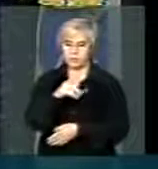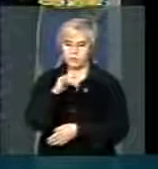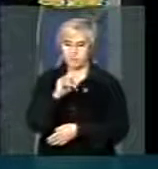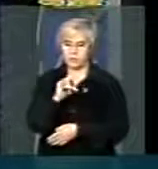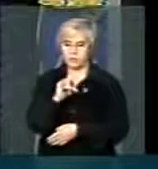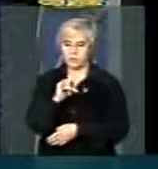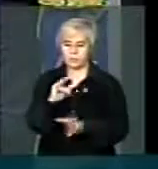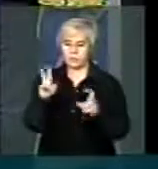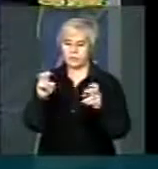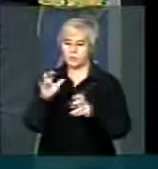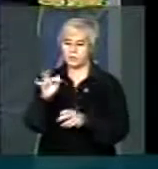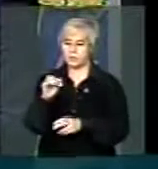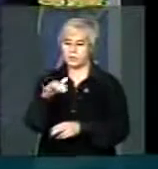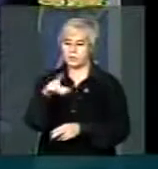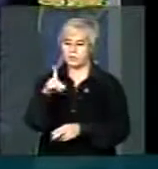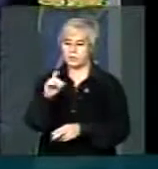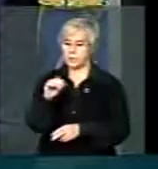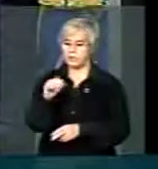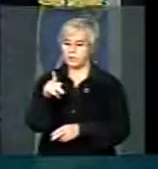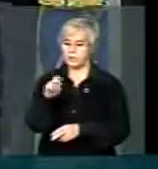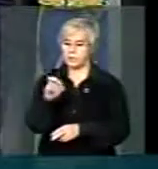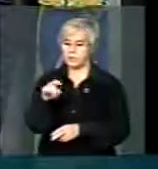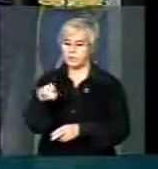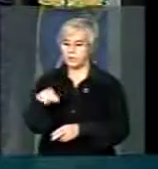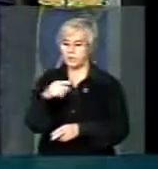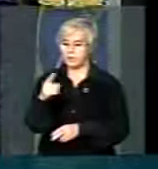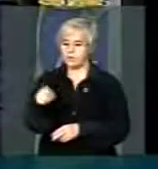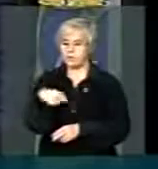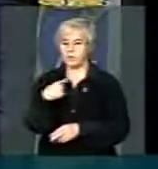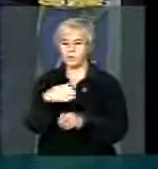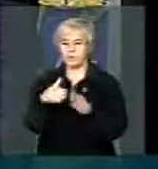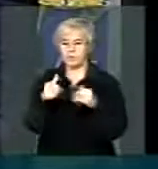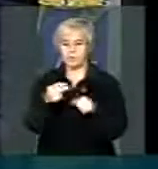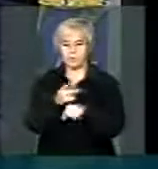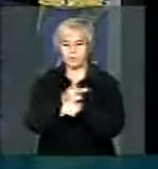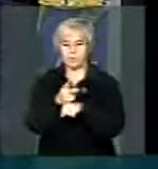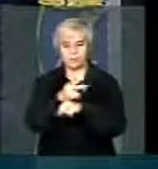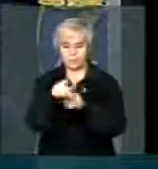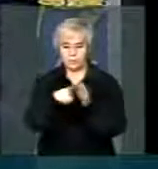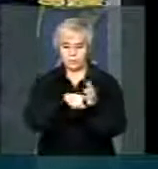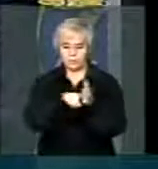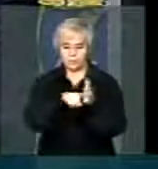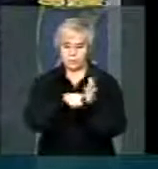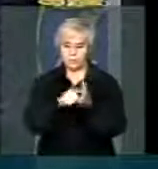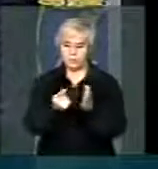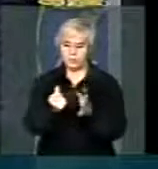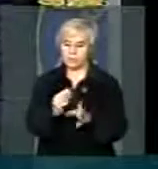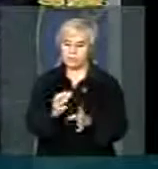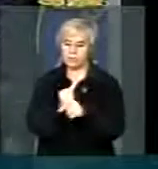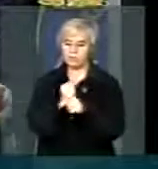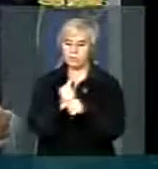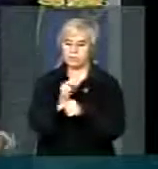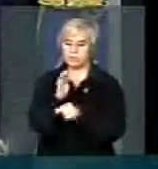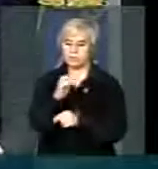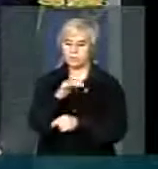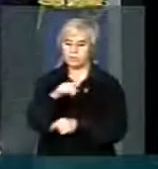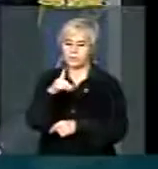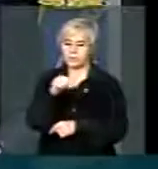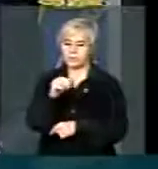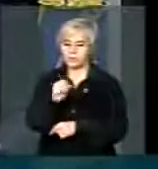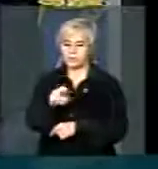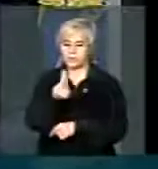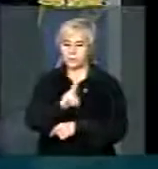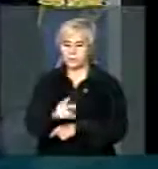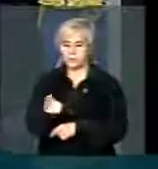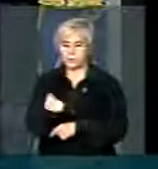de pensão. Nós estamos pedindo uma investigação a respeito desses fundos, a mal utilização desses fundos,